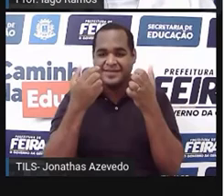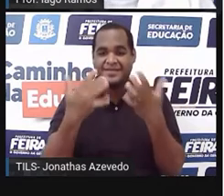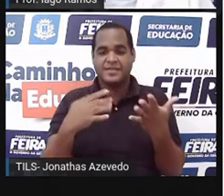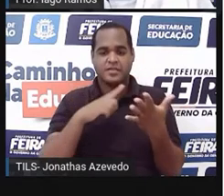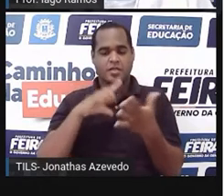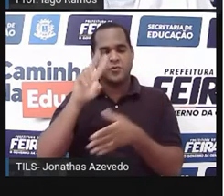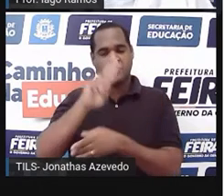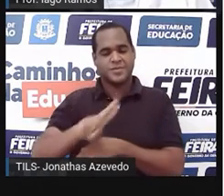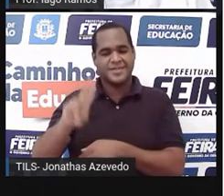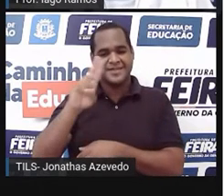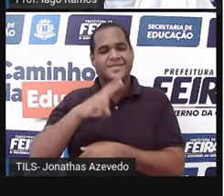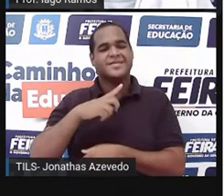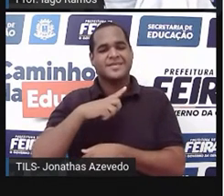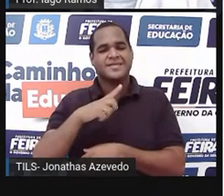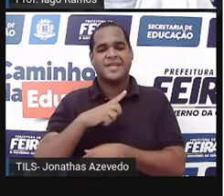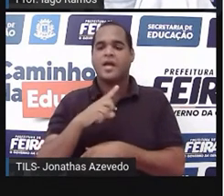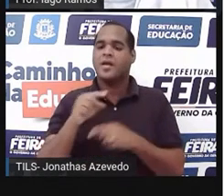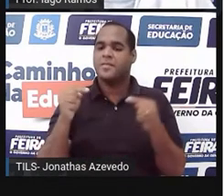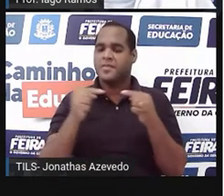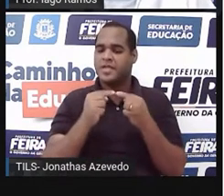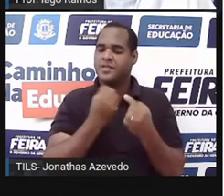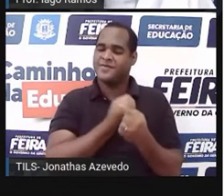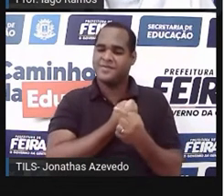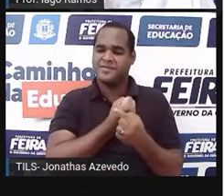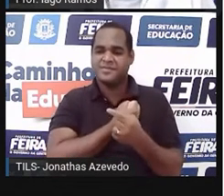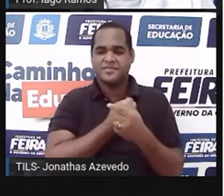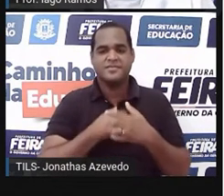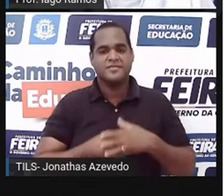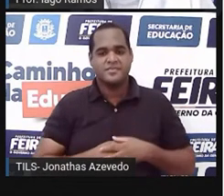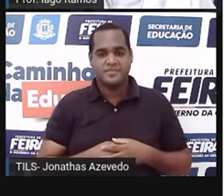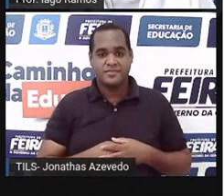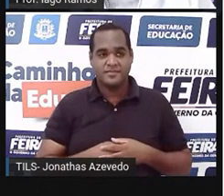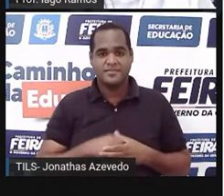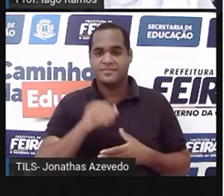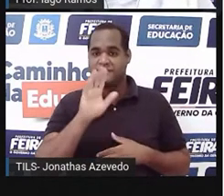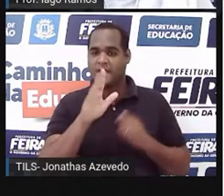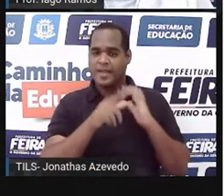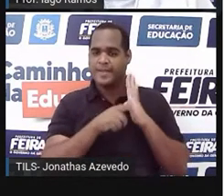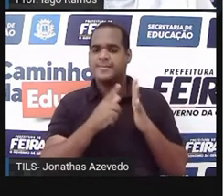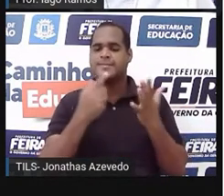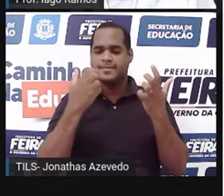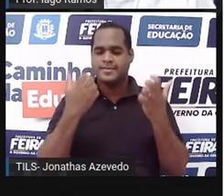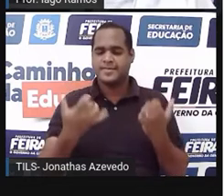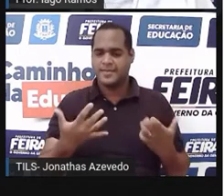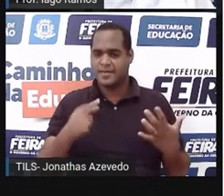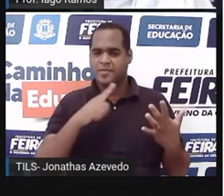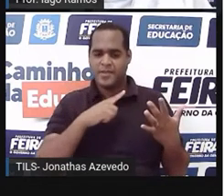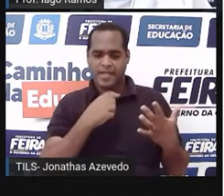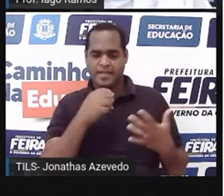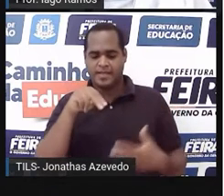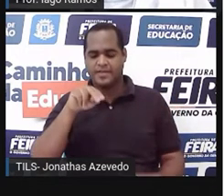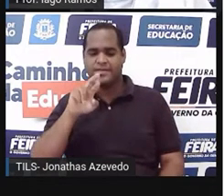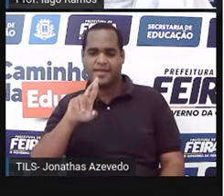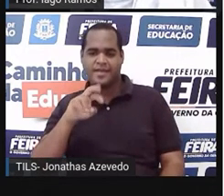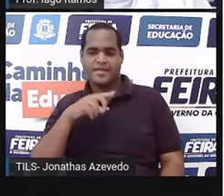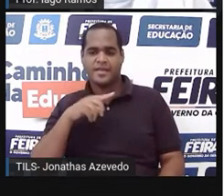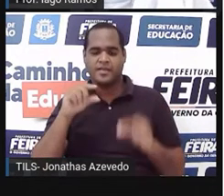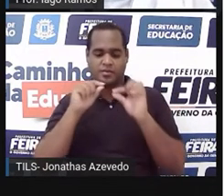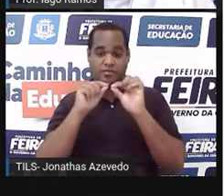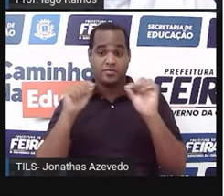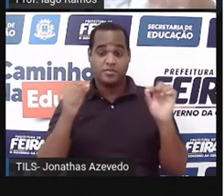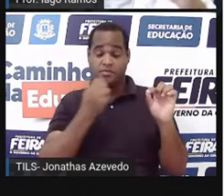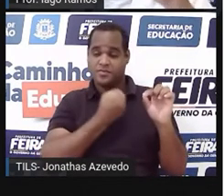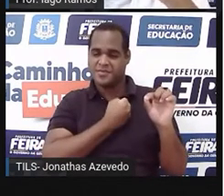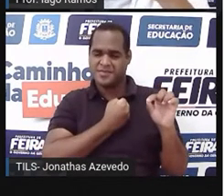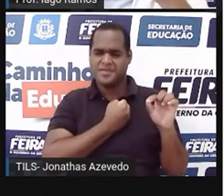várias utilidades quando a gente fala de números, tá bom? mas antes de a gente colocar números racionais na reta numérica,